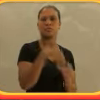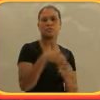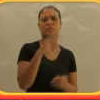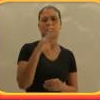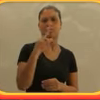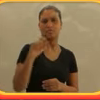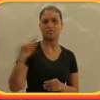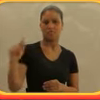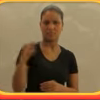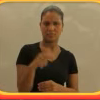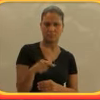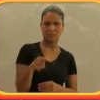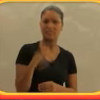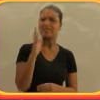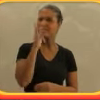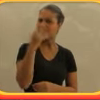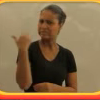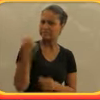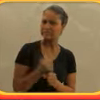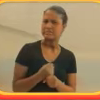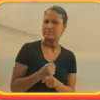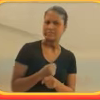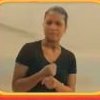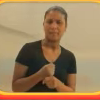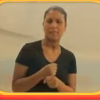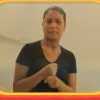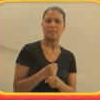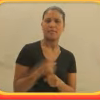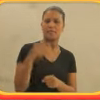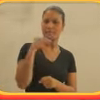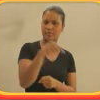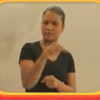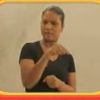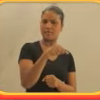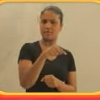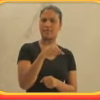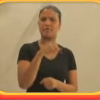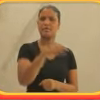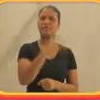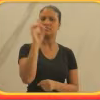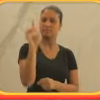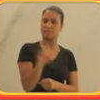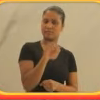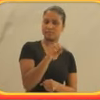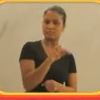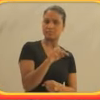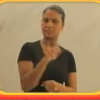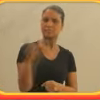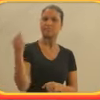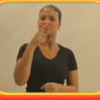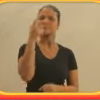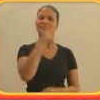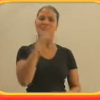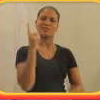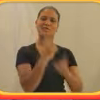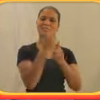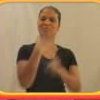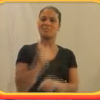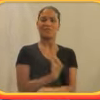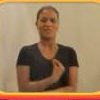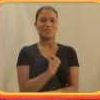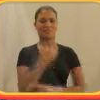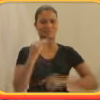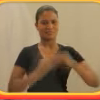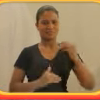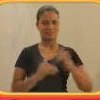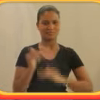voltadas à acessibilidade, mas não somente isso. Mantenho a coluna e mantenho o blog. Demoraram